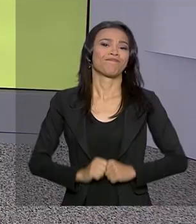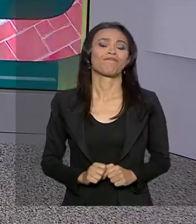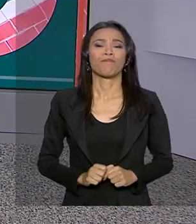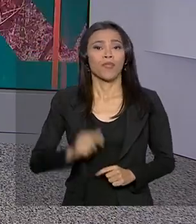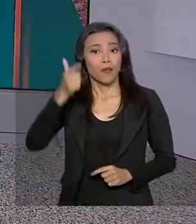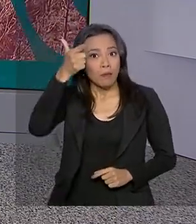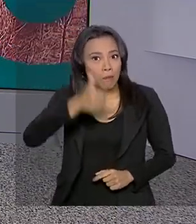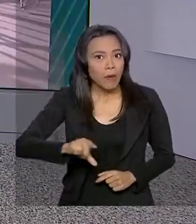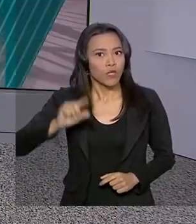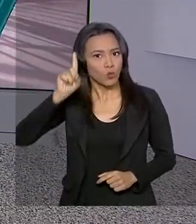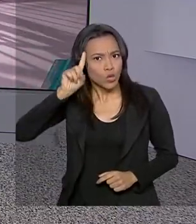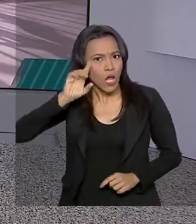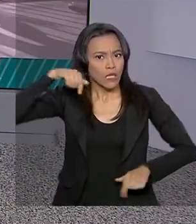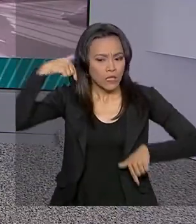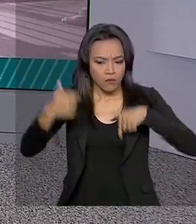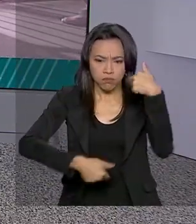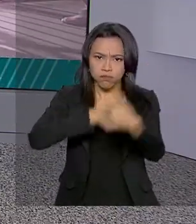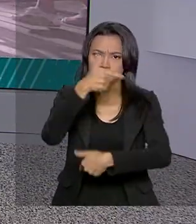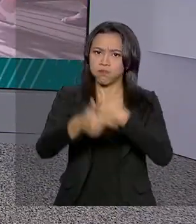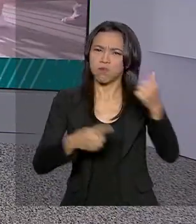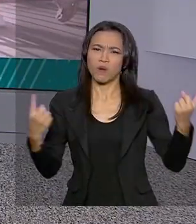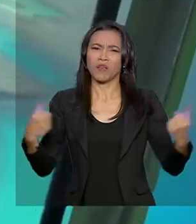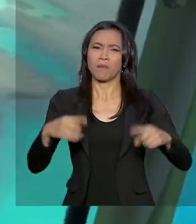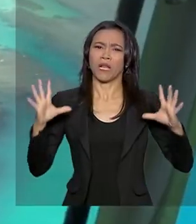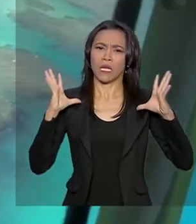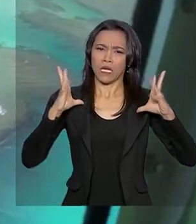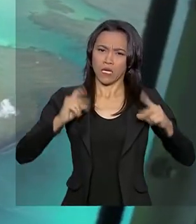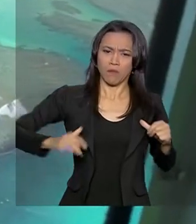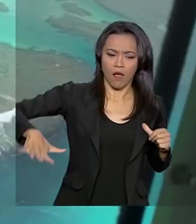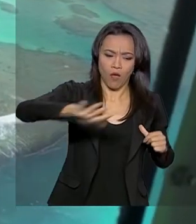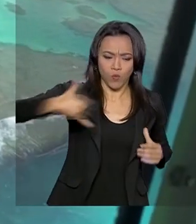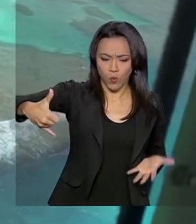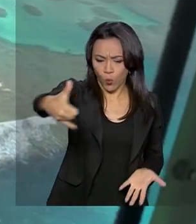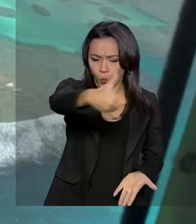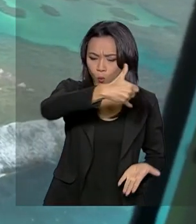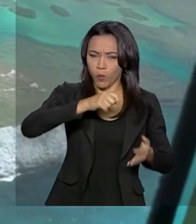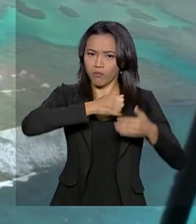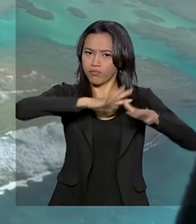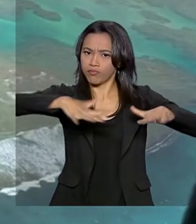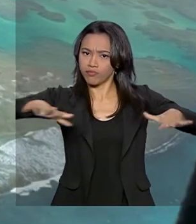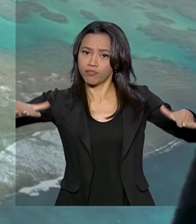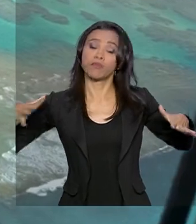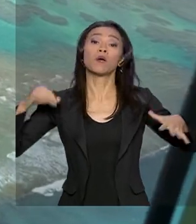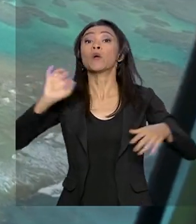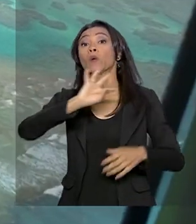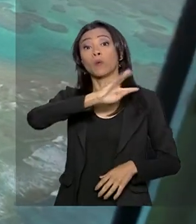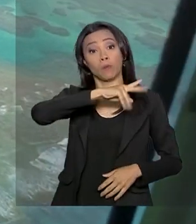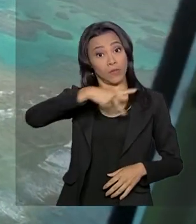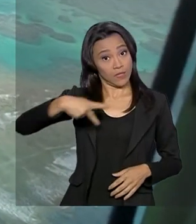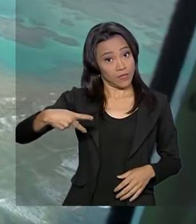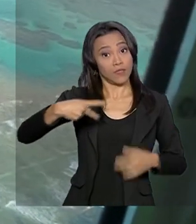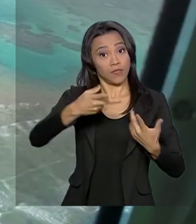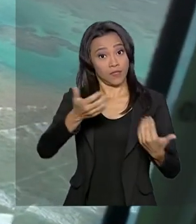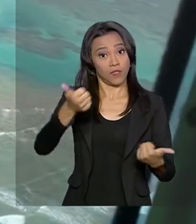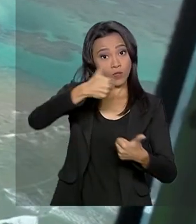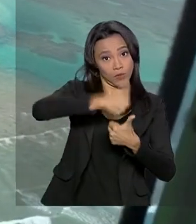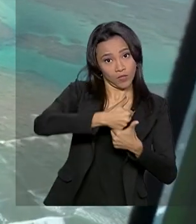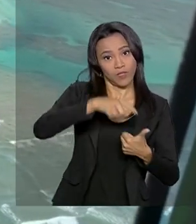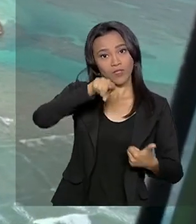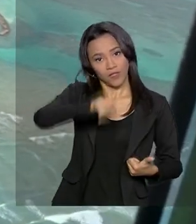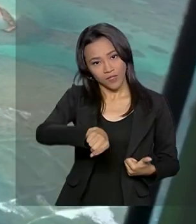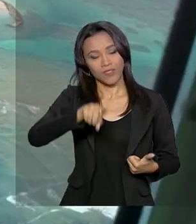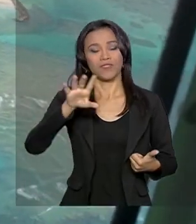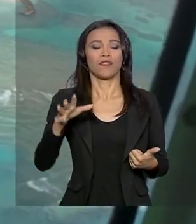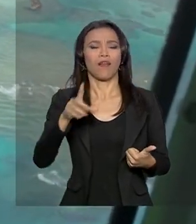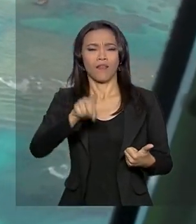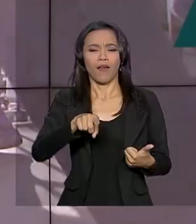Mais um dia de trabalho no combate às manchas de óleo. Presidente em exercício ao Columbre, visita hoje Alagoas e Sergipe para